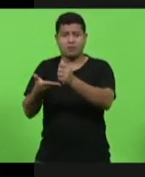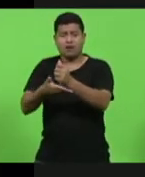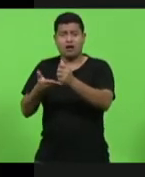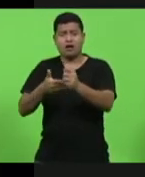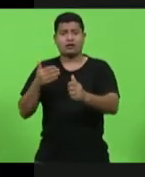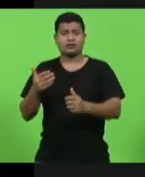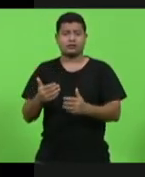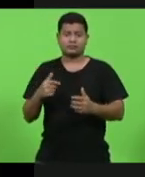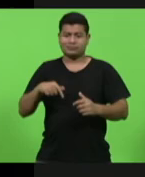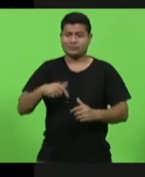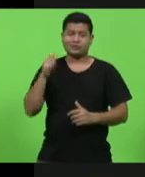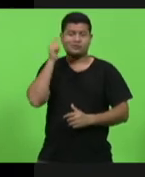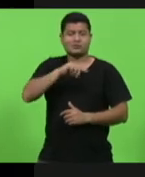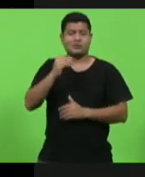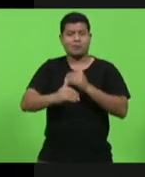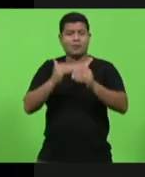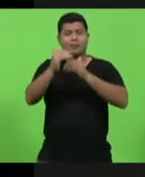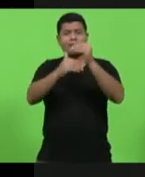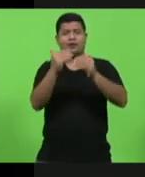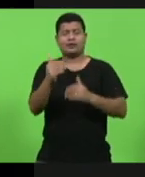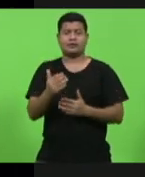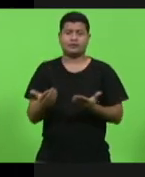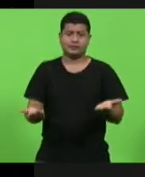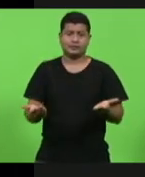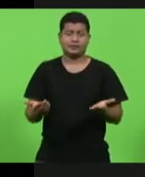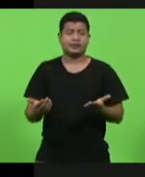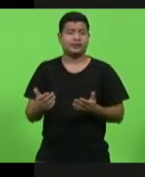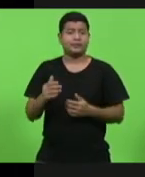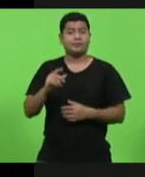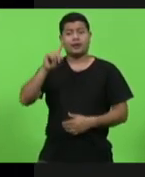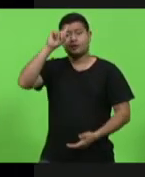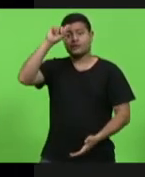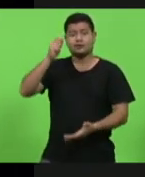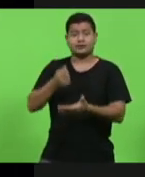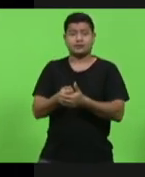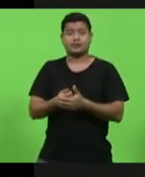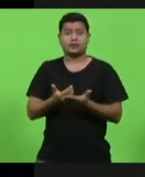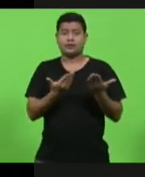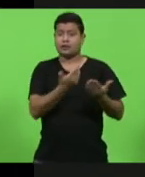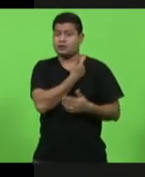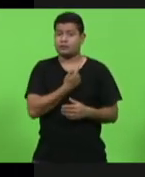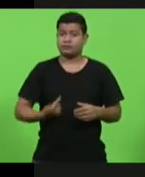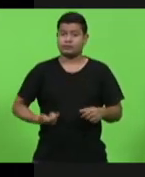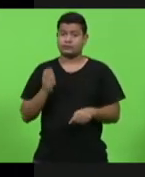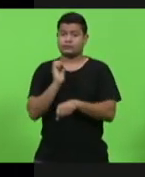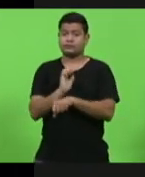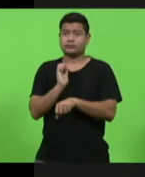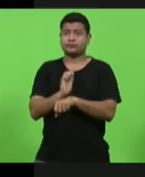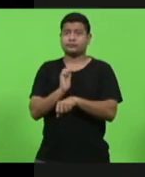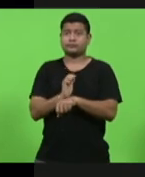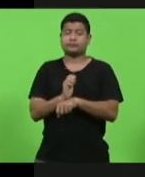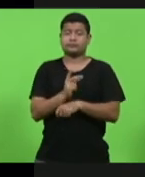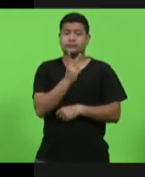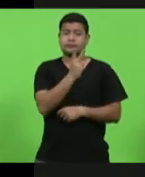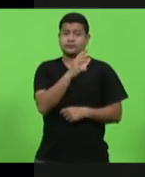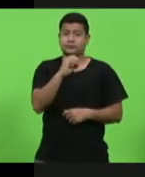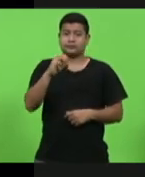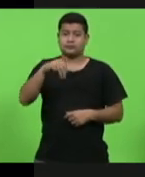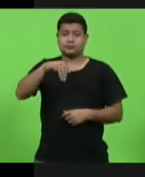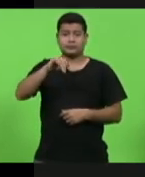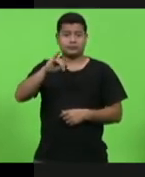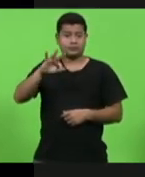Mas quando se decidiu que o governo do estado participaria com 200 milhões para